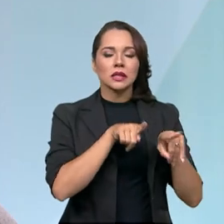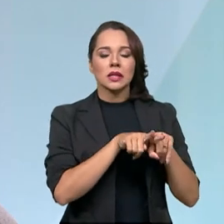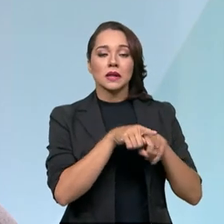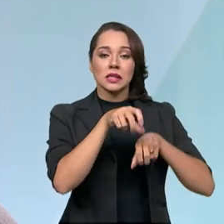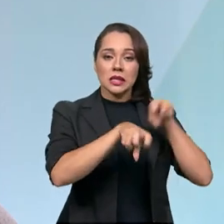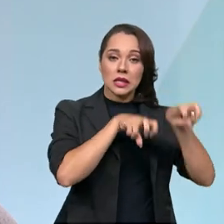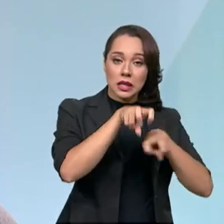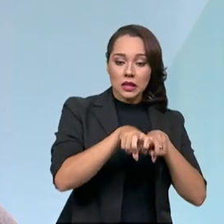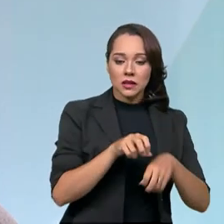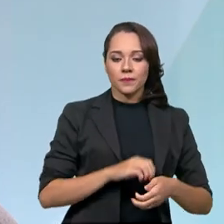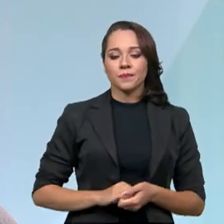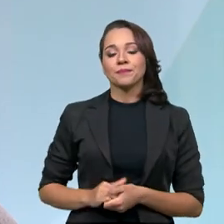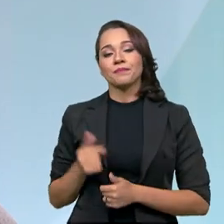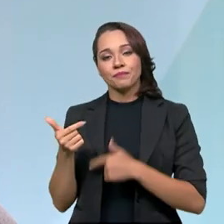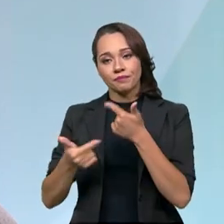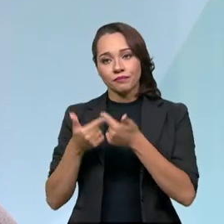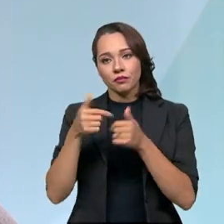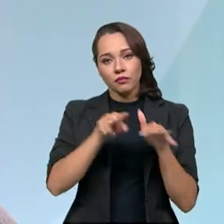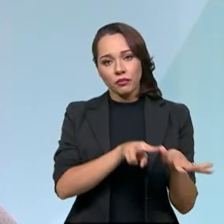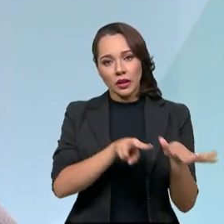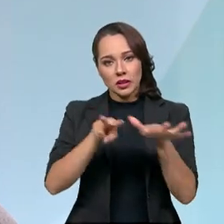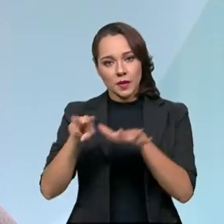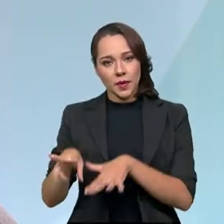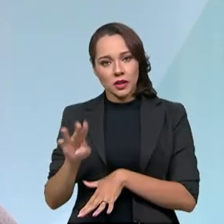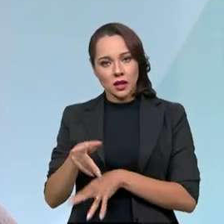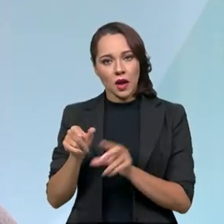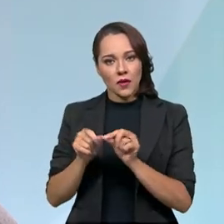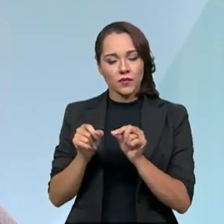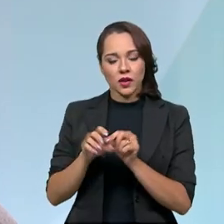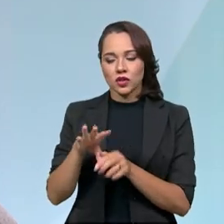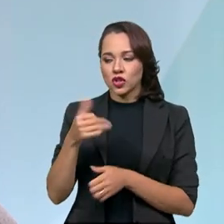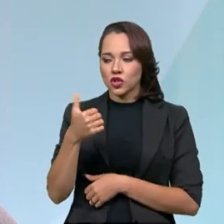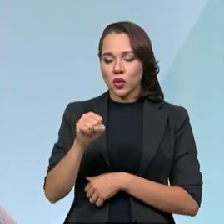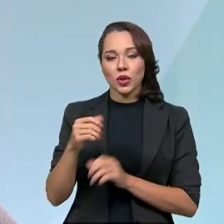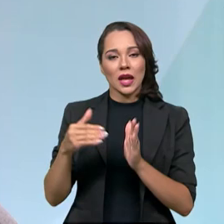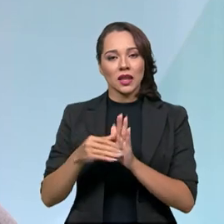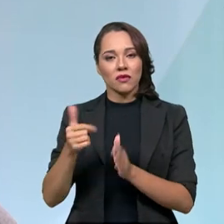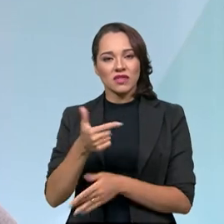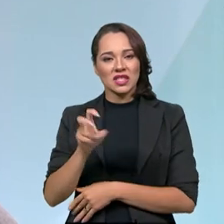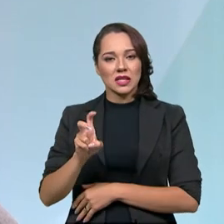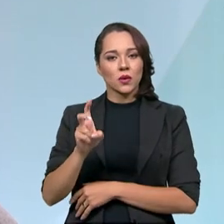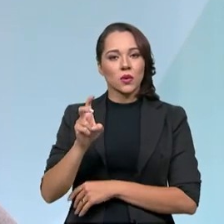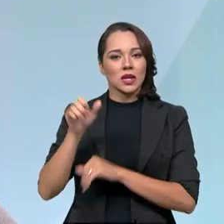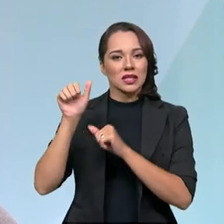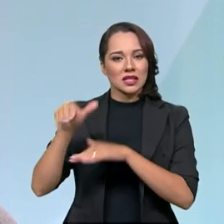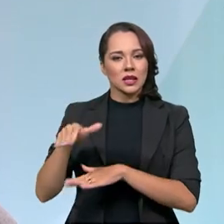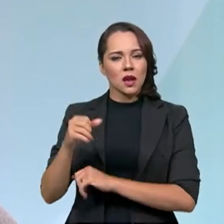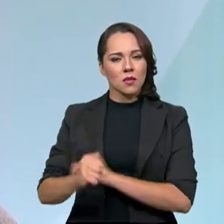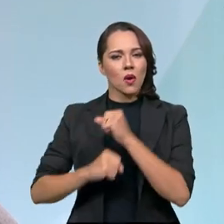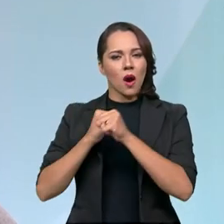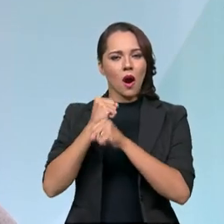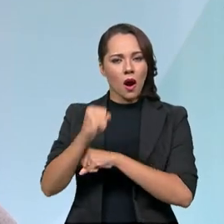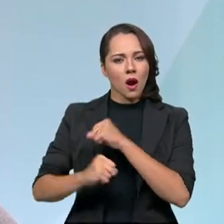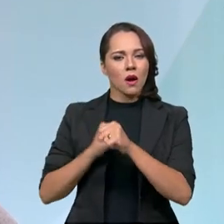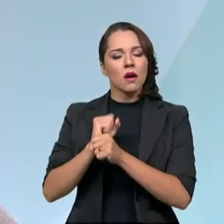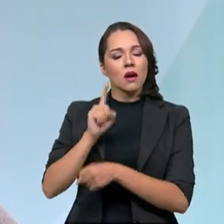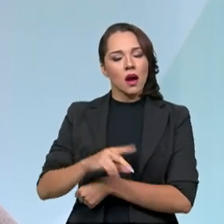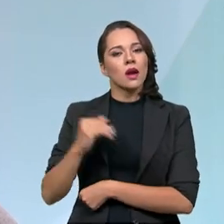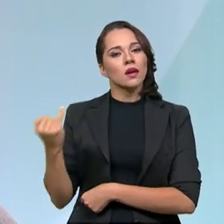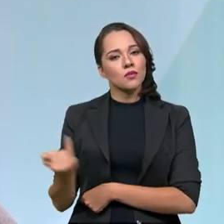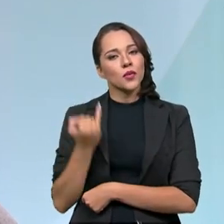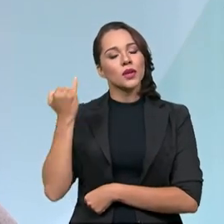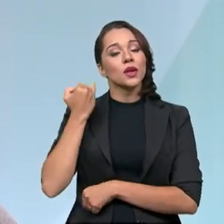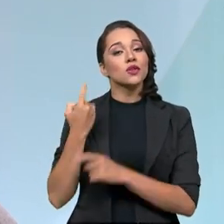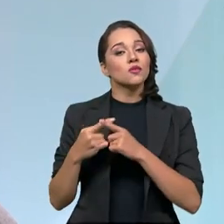As atividades durante a semana, que são realizadas de 18 a 25 de setembro a cada ano, elas são muito importantes porque